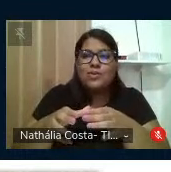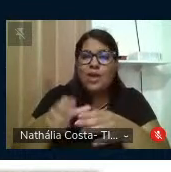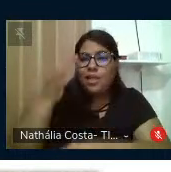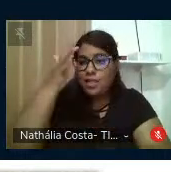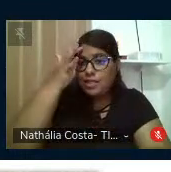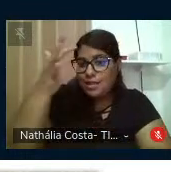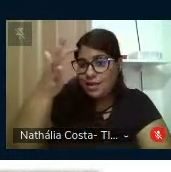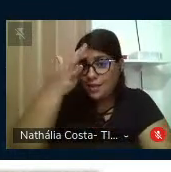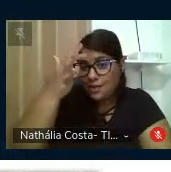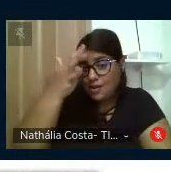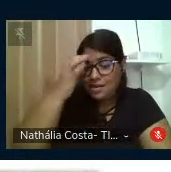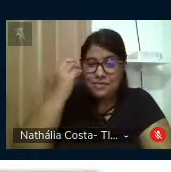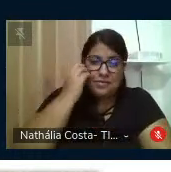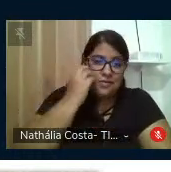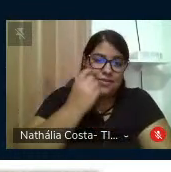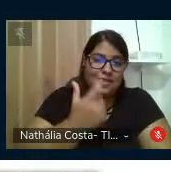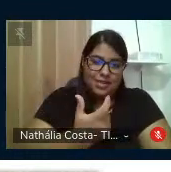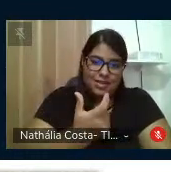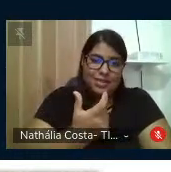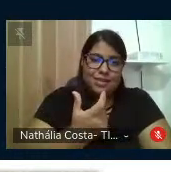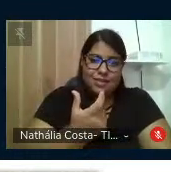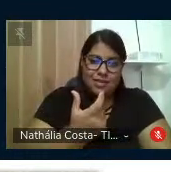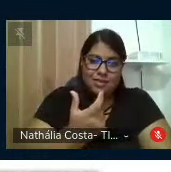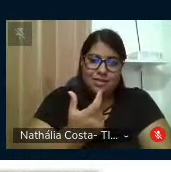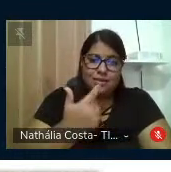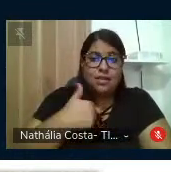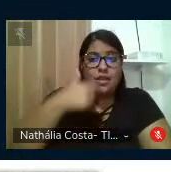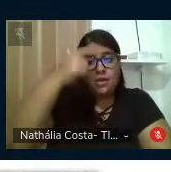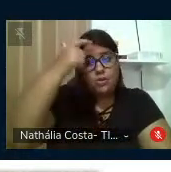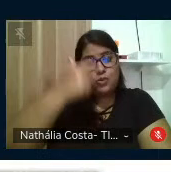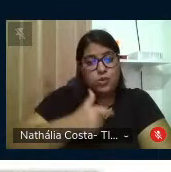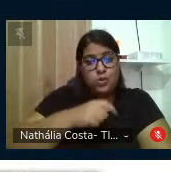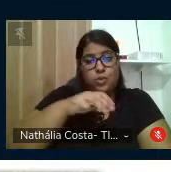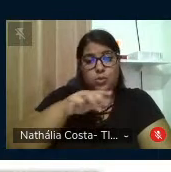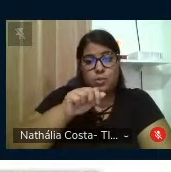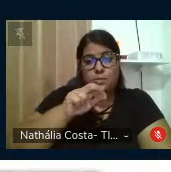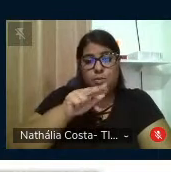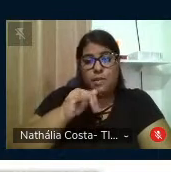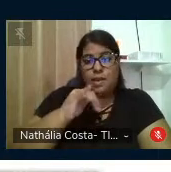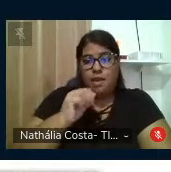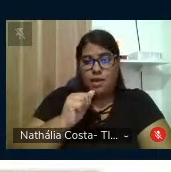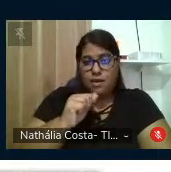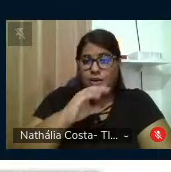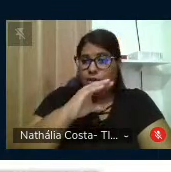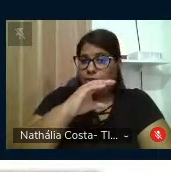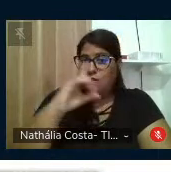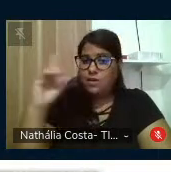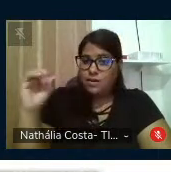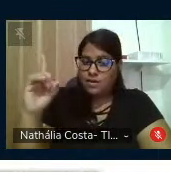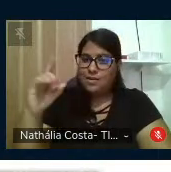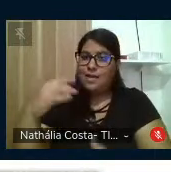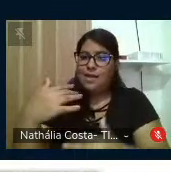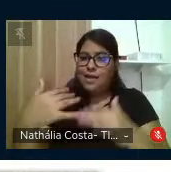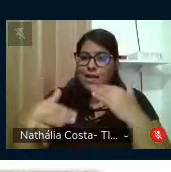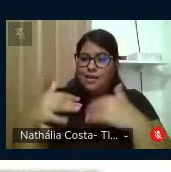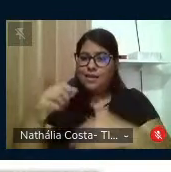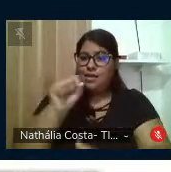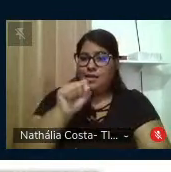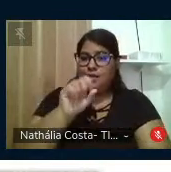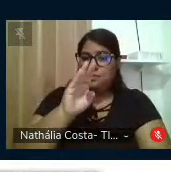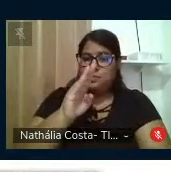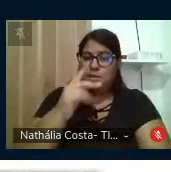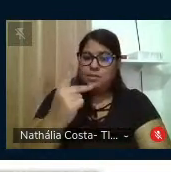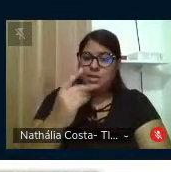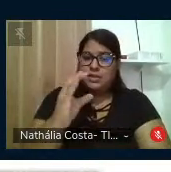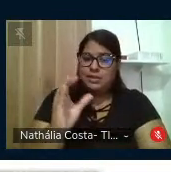teoria freiriana. Eu sou Maria do Carmo Figueiredo Soares, coordenadora da ação SBPC Vai